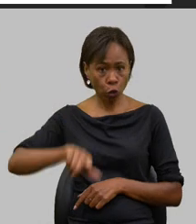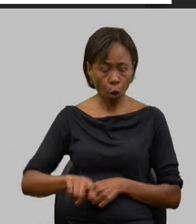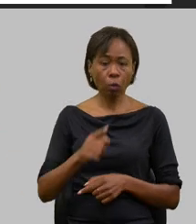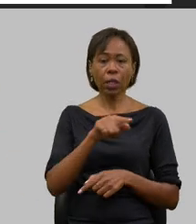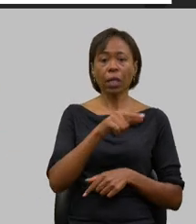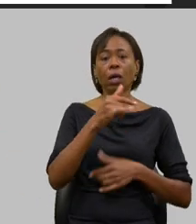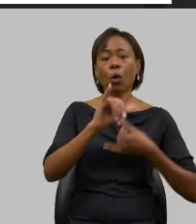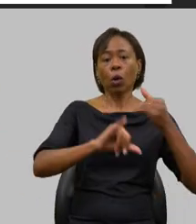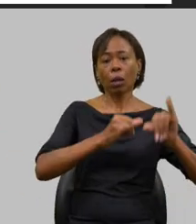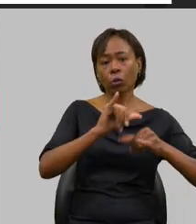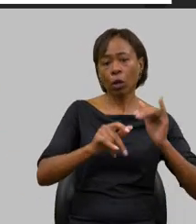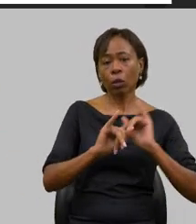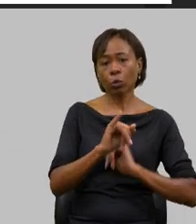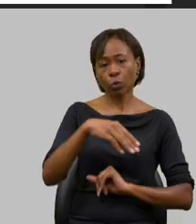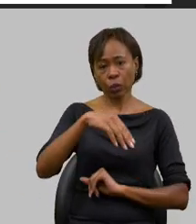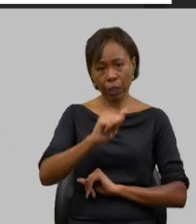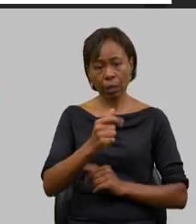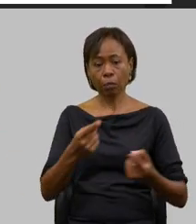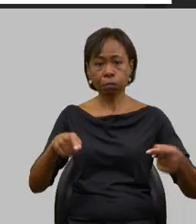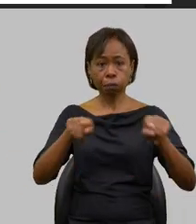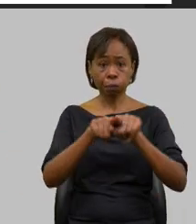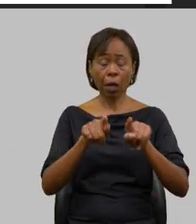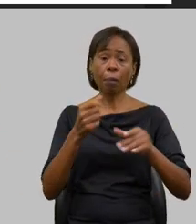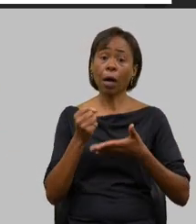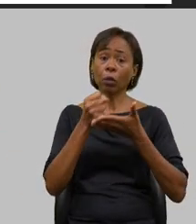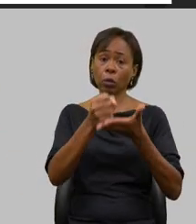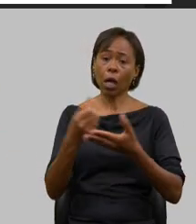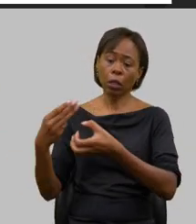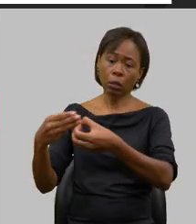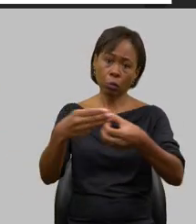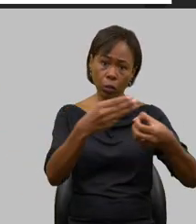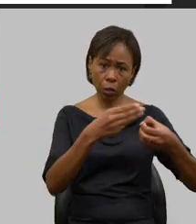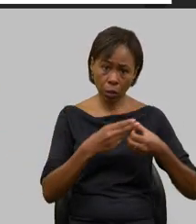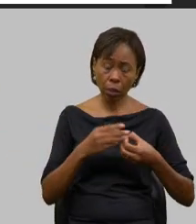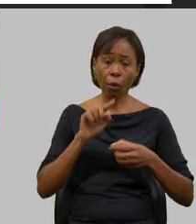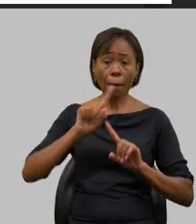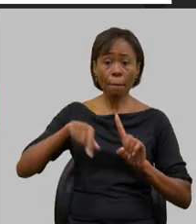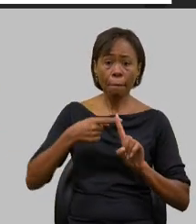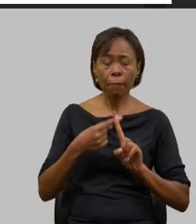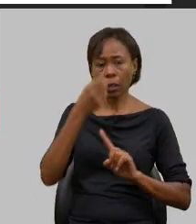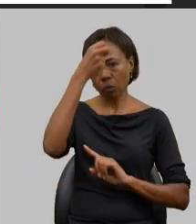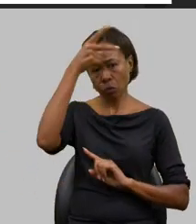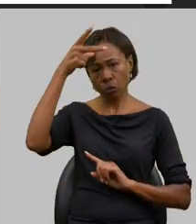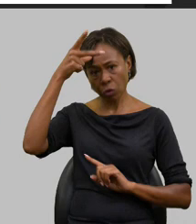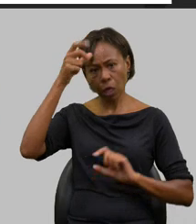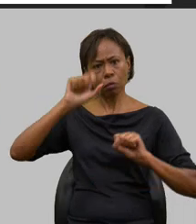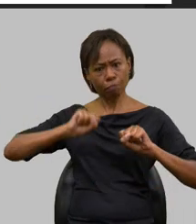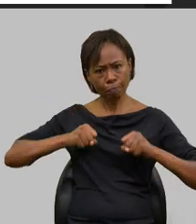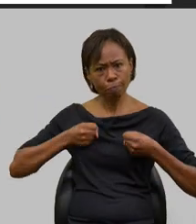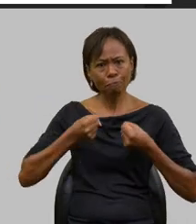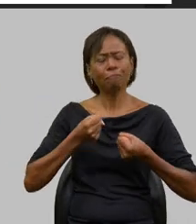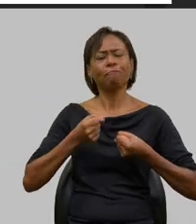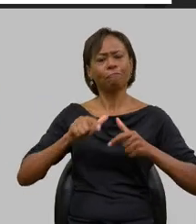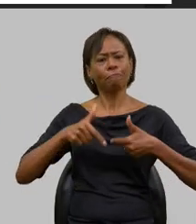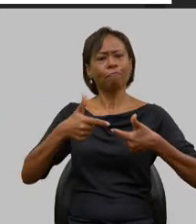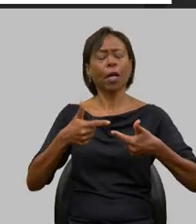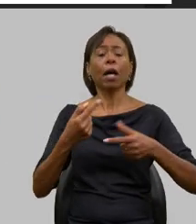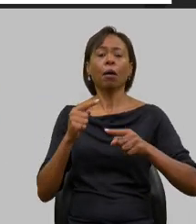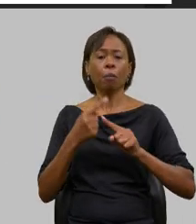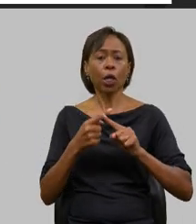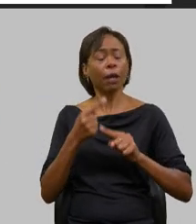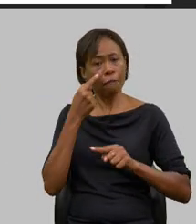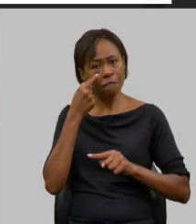para poder dar esse suporte aos municípios e os prefeitos entraram com engajamento muito forte entendendo a necessidade